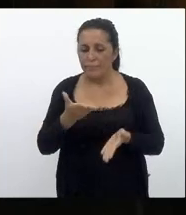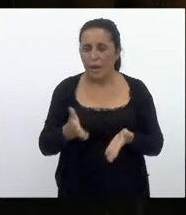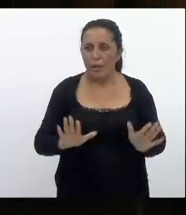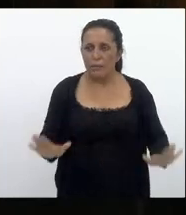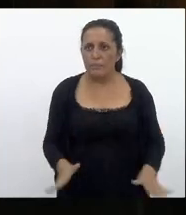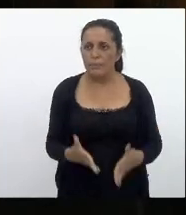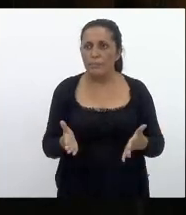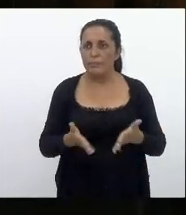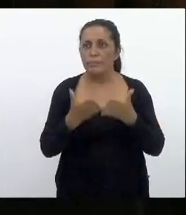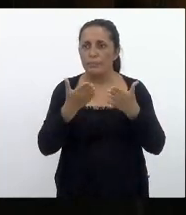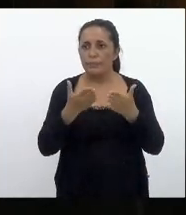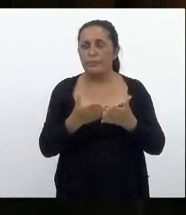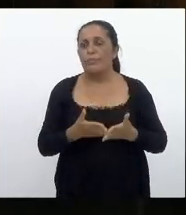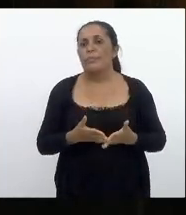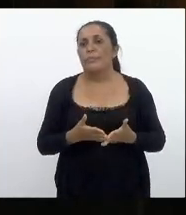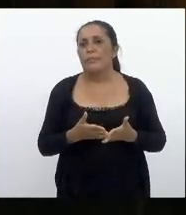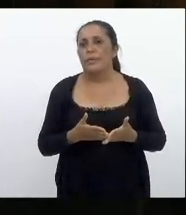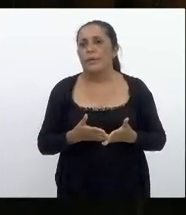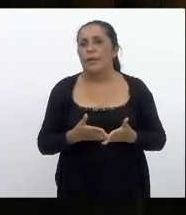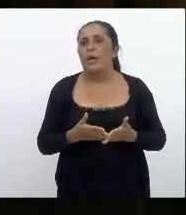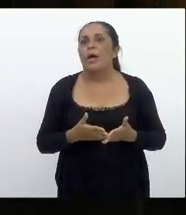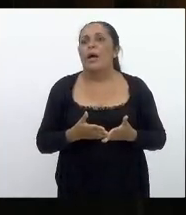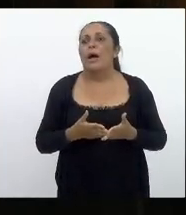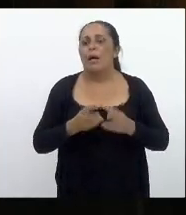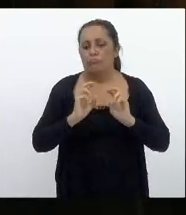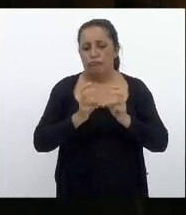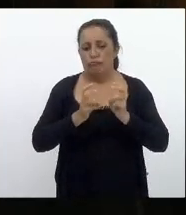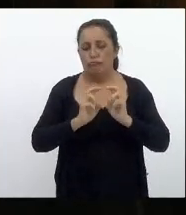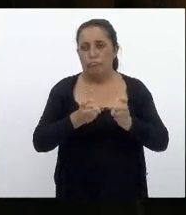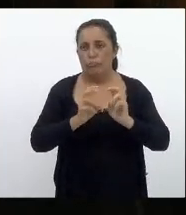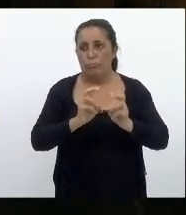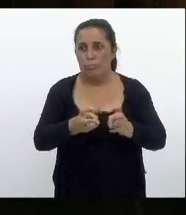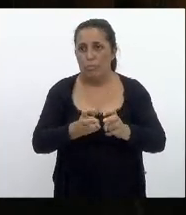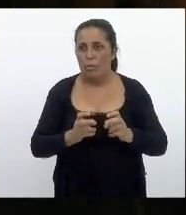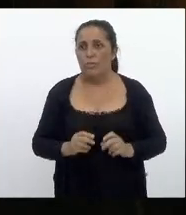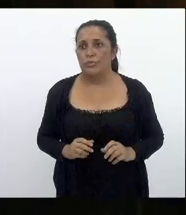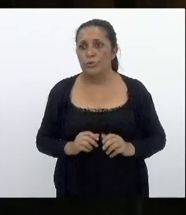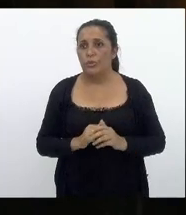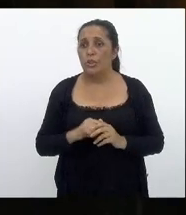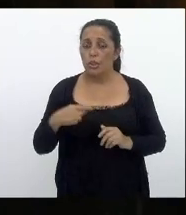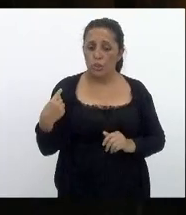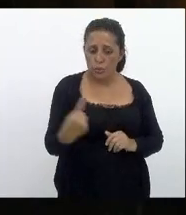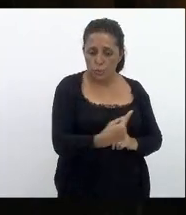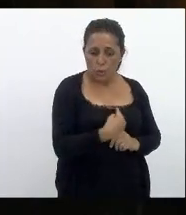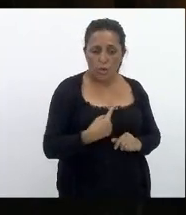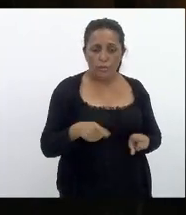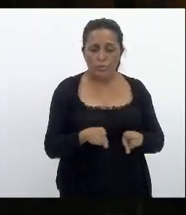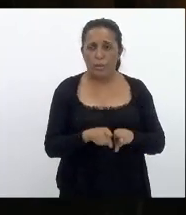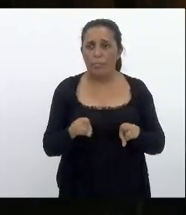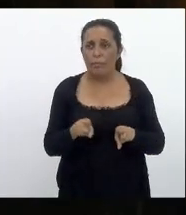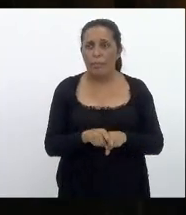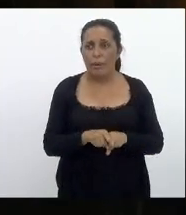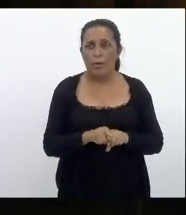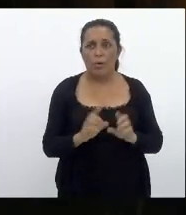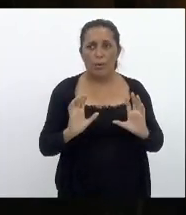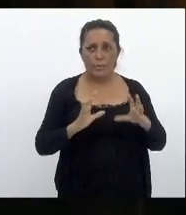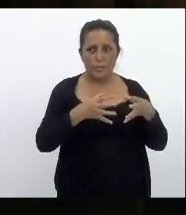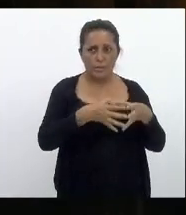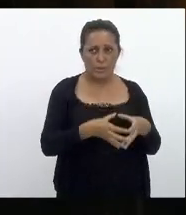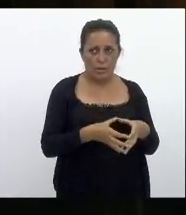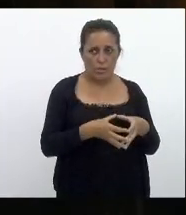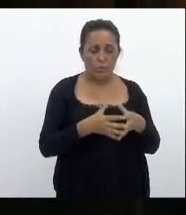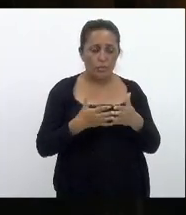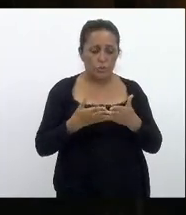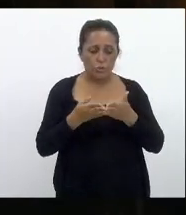ao transporte de cabotagem e mesmo nós aqui através da comissão especial de indústria